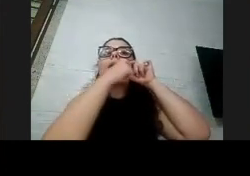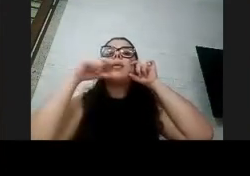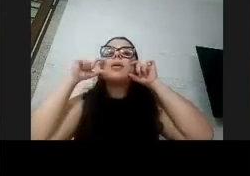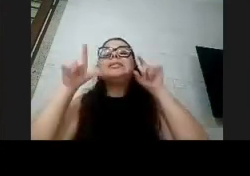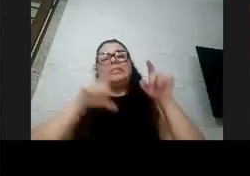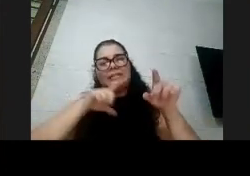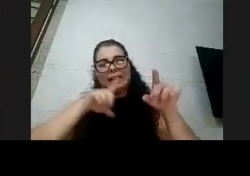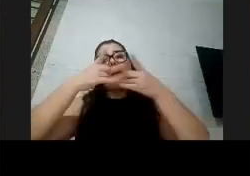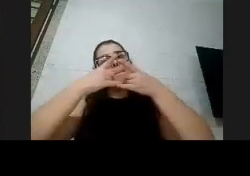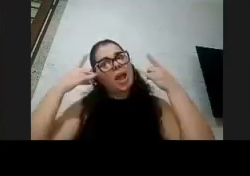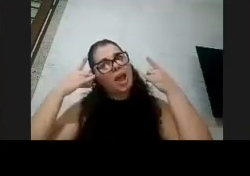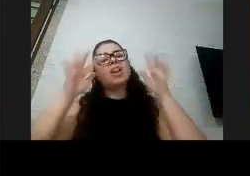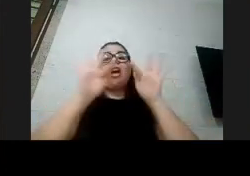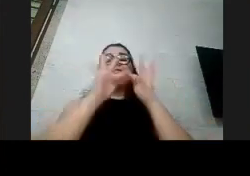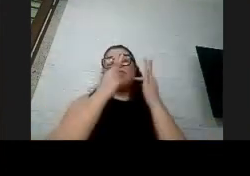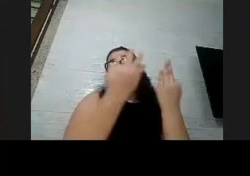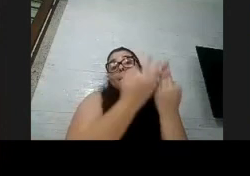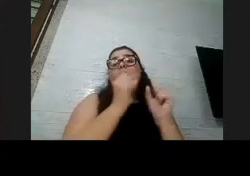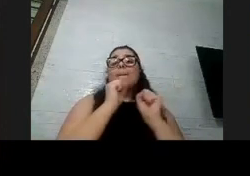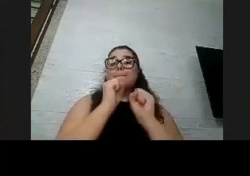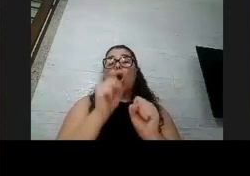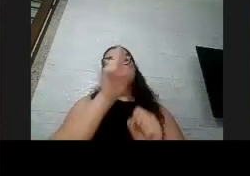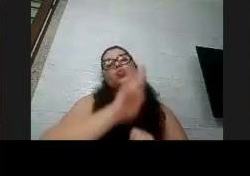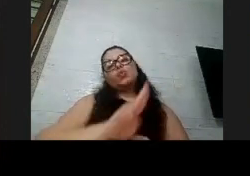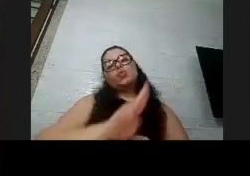para os familiares e os acompanhantes usarem